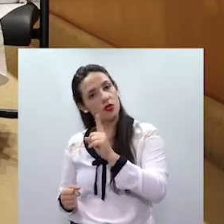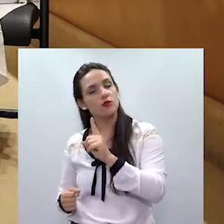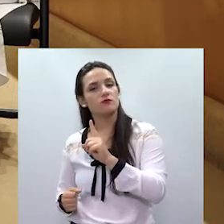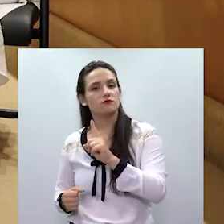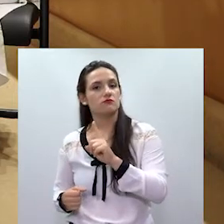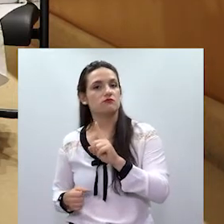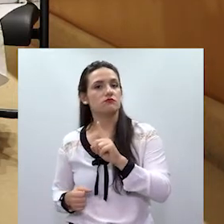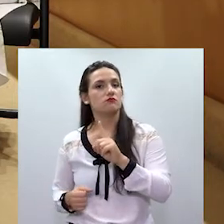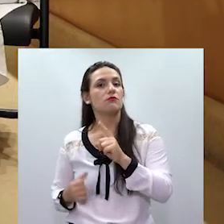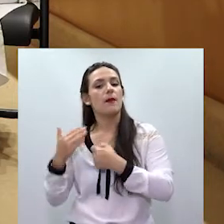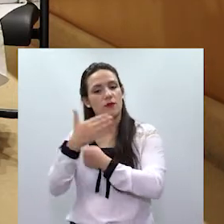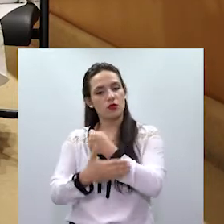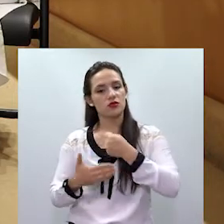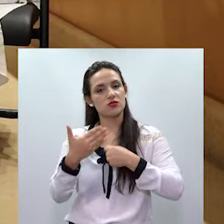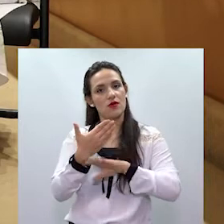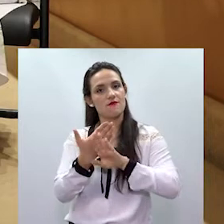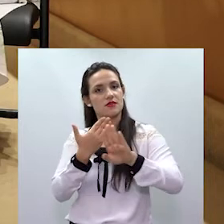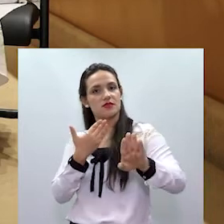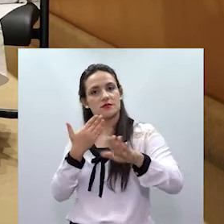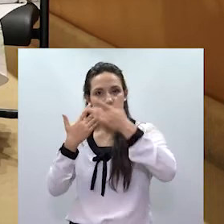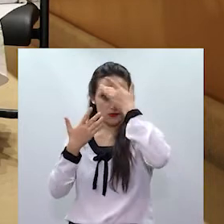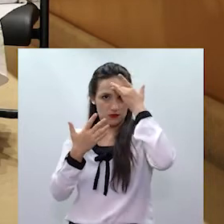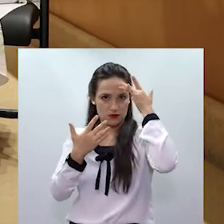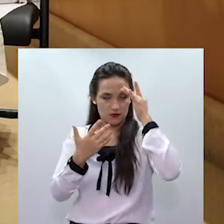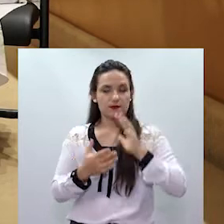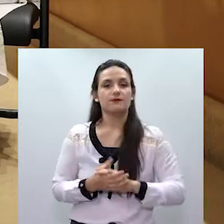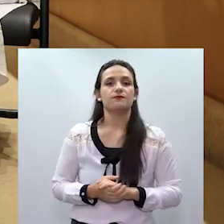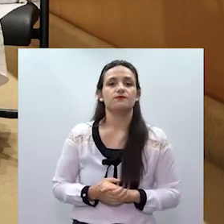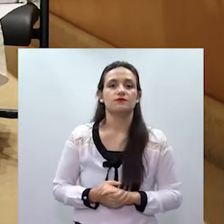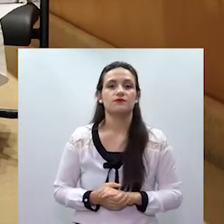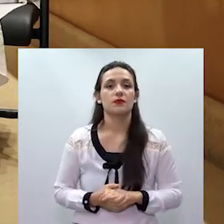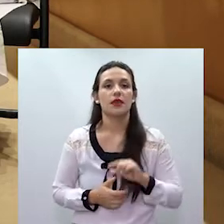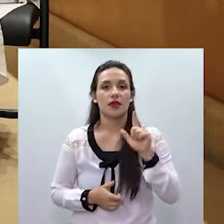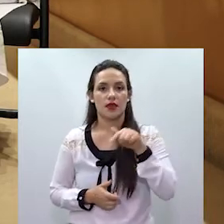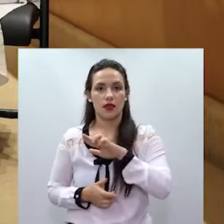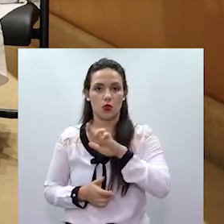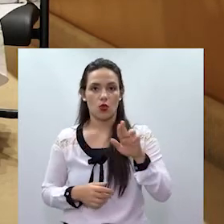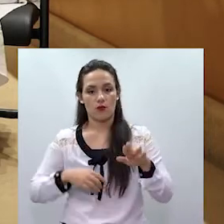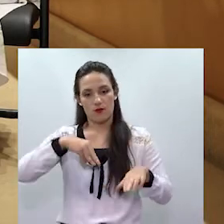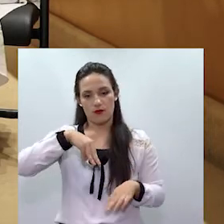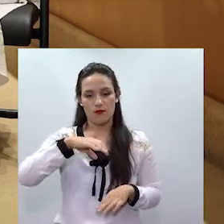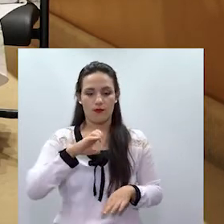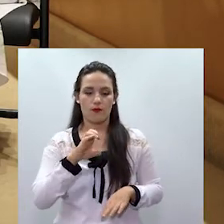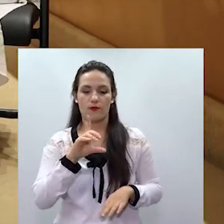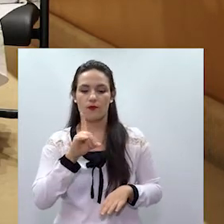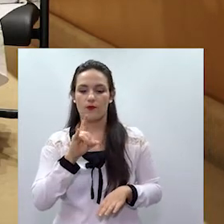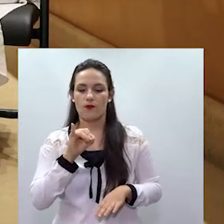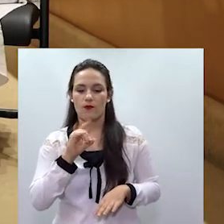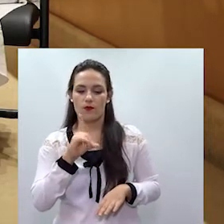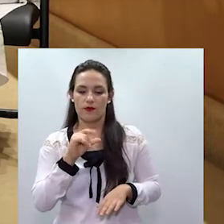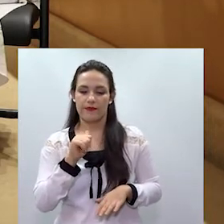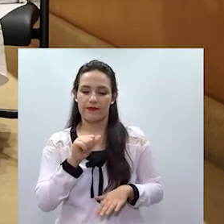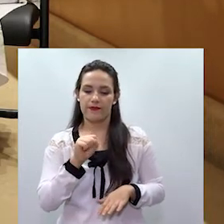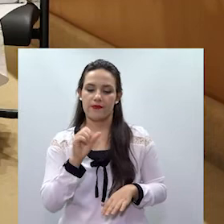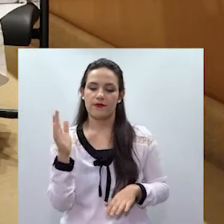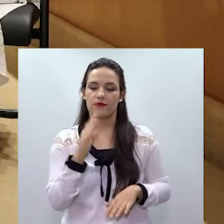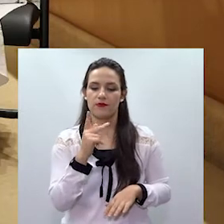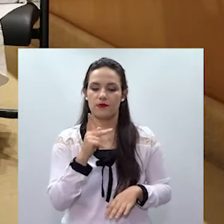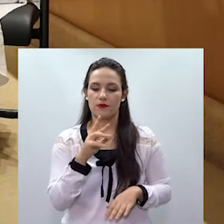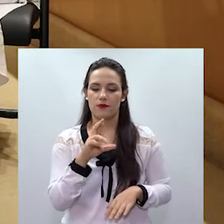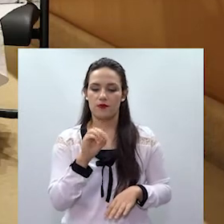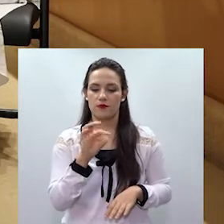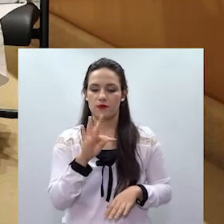deferindo, geralmente deferindo para ela uma medida protetiva. E quais seriam, então, essas medidas protetivas que ela pode pedir e receber